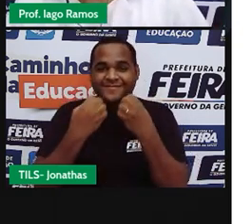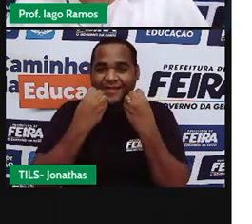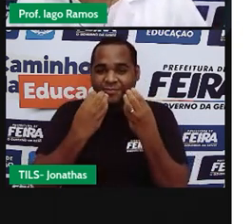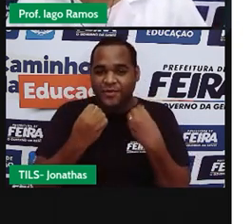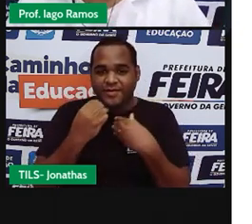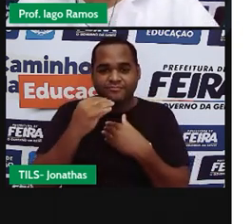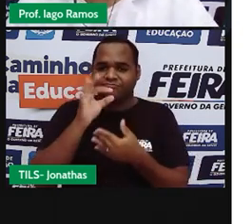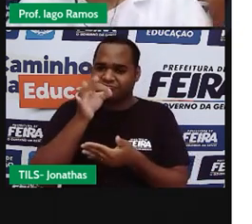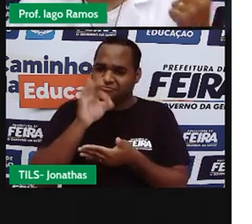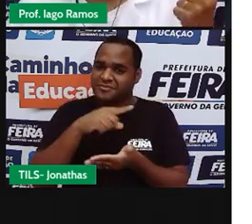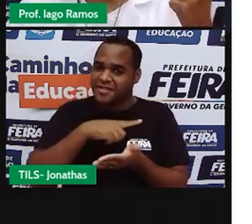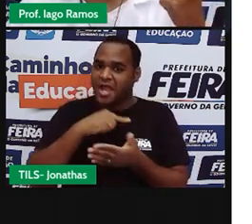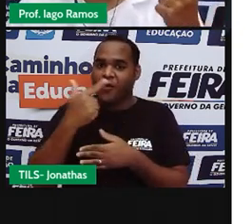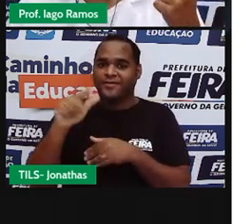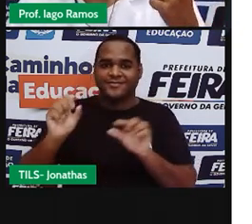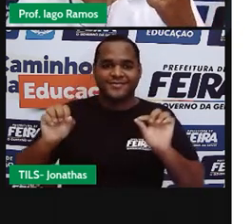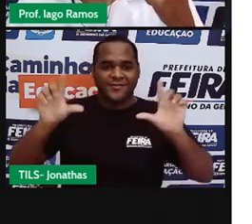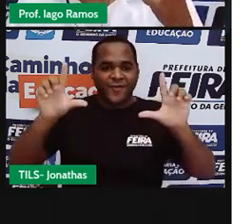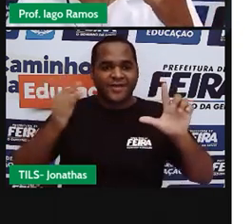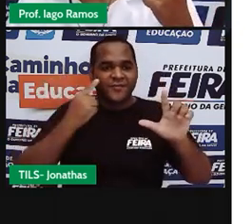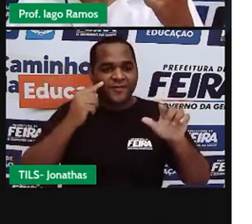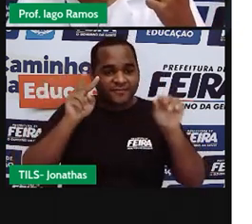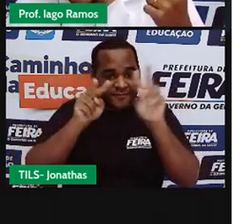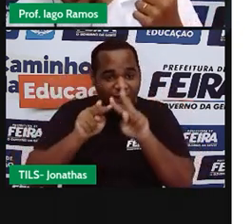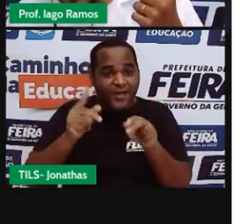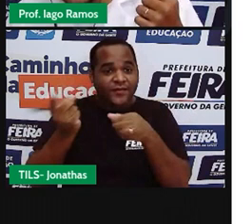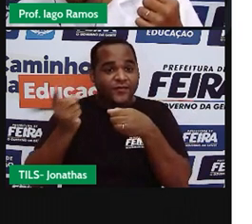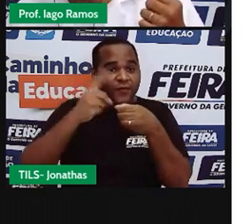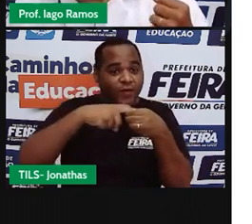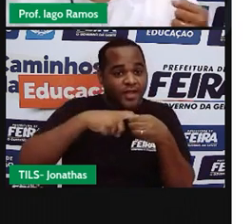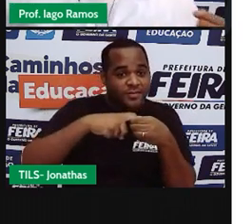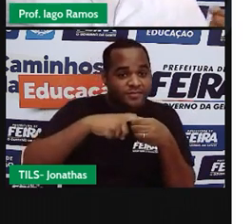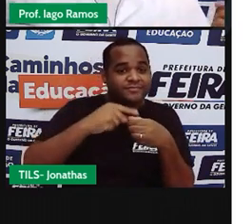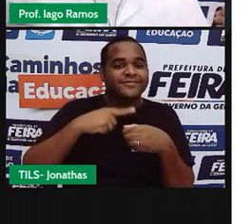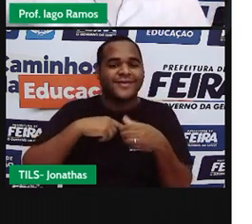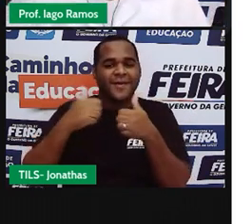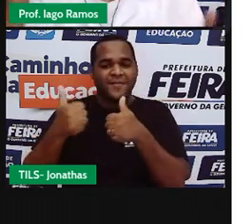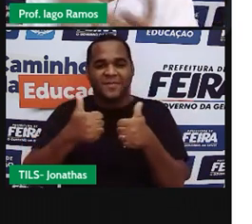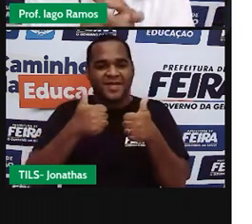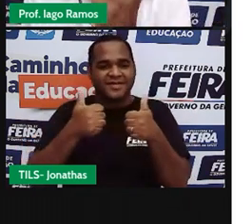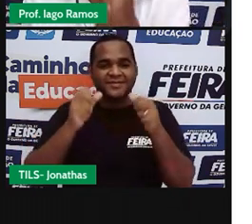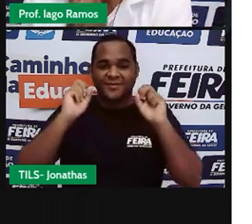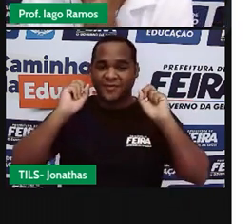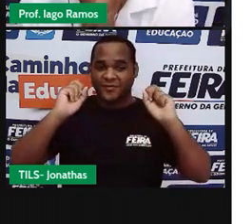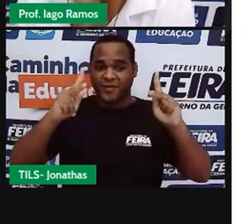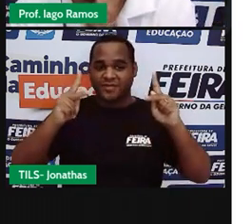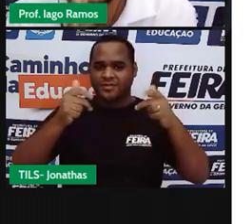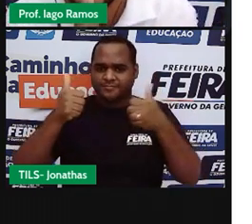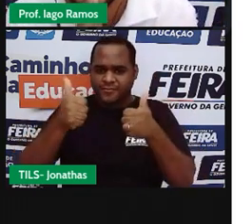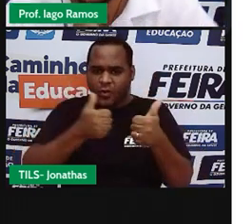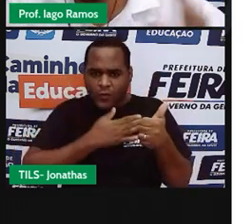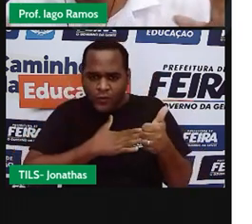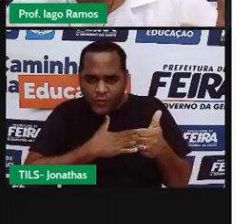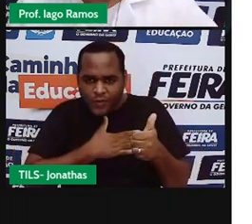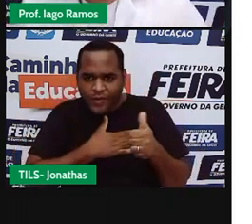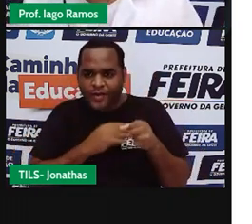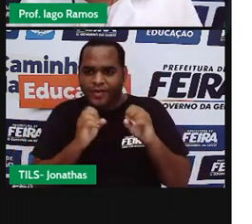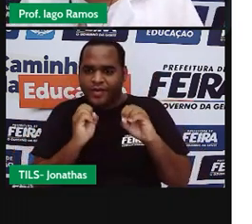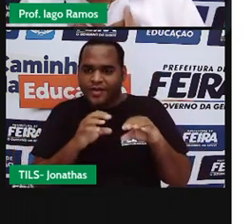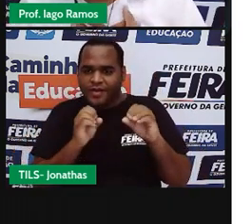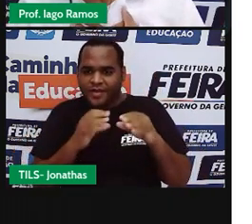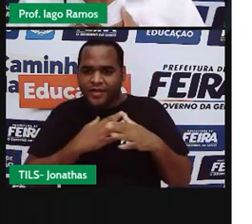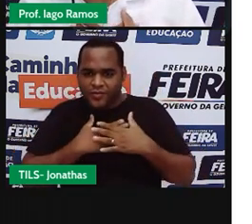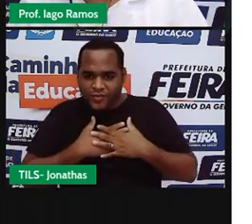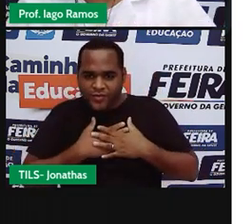Tá aí. Fomos ao quadro. Voltamos. Beleza. Curtiu a aula? Eu curti